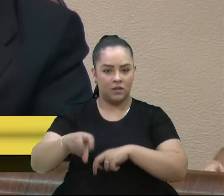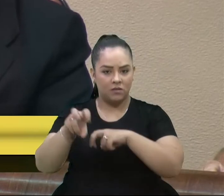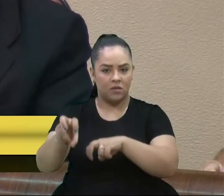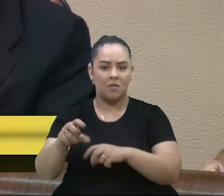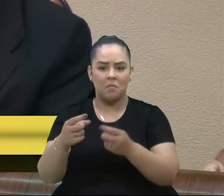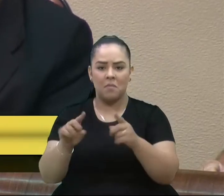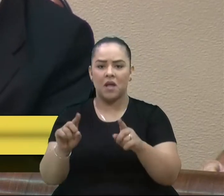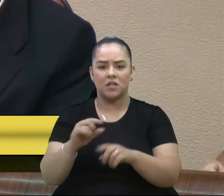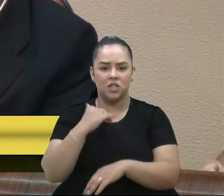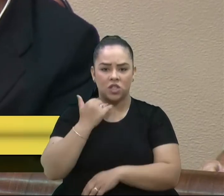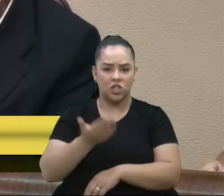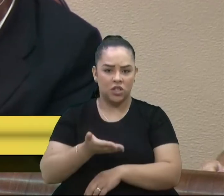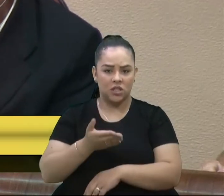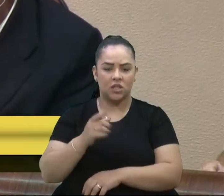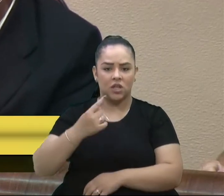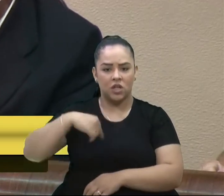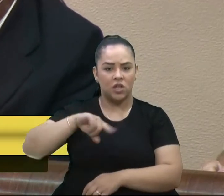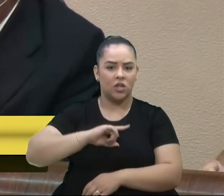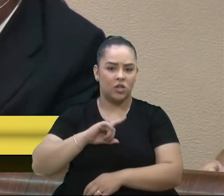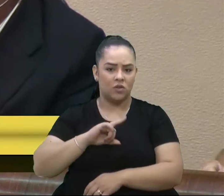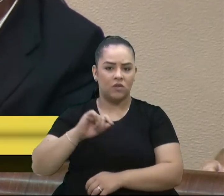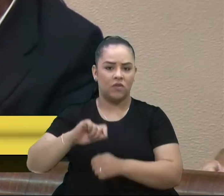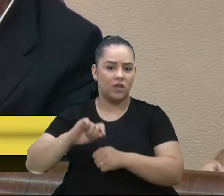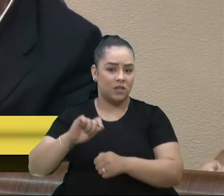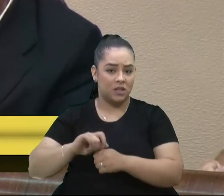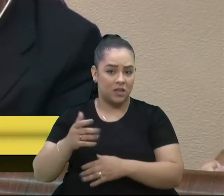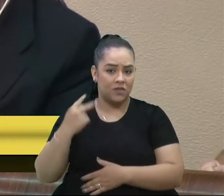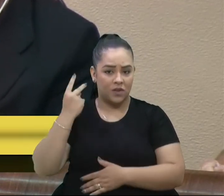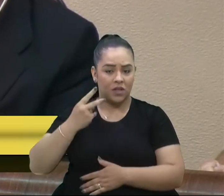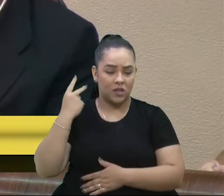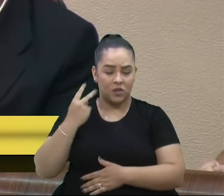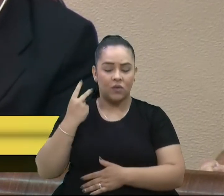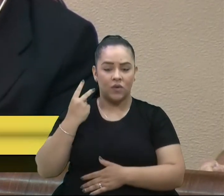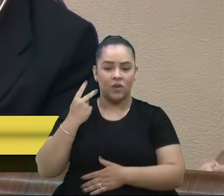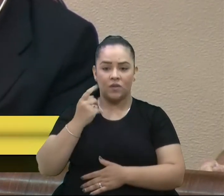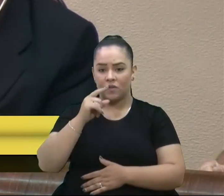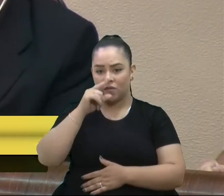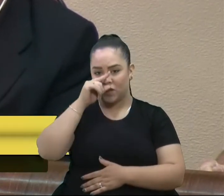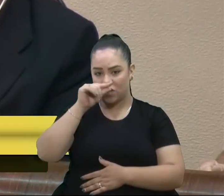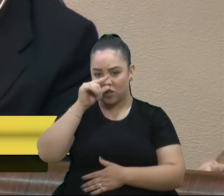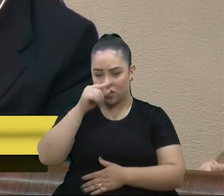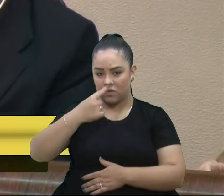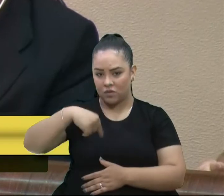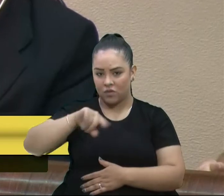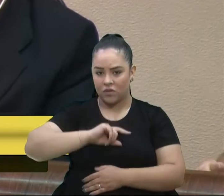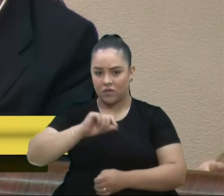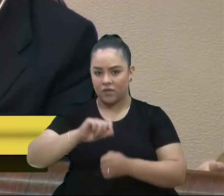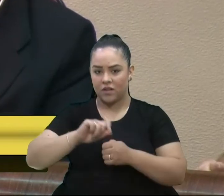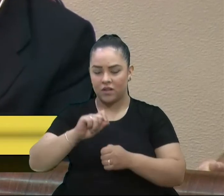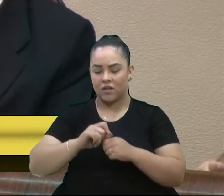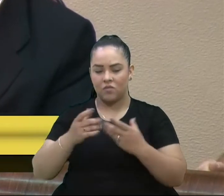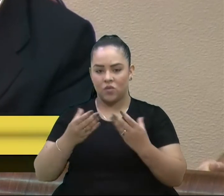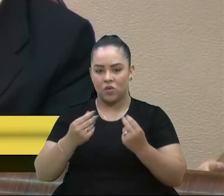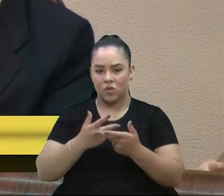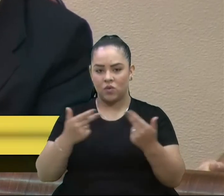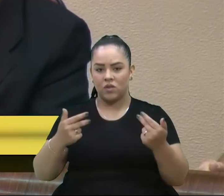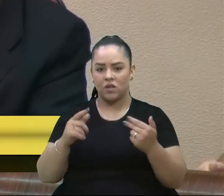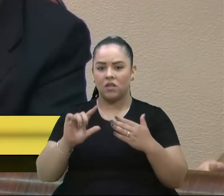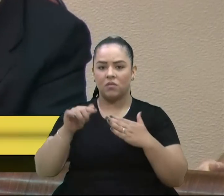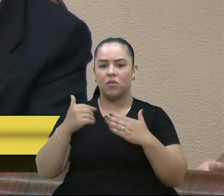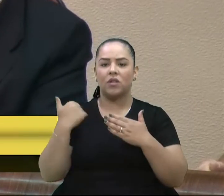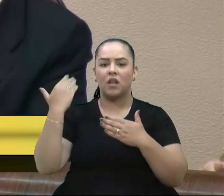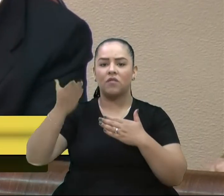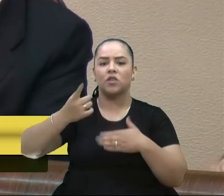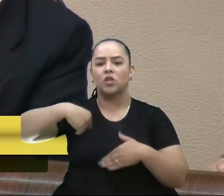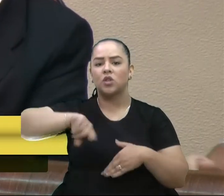adianta a gente produzir, vereador Fantinel? O que adianta a gente produzir em massa? E lá na frente, a gente sofrer as